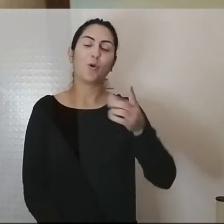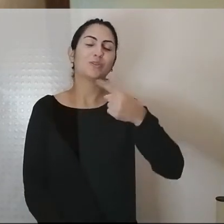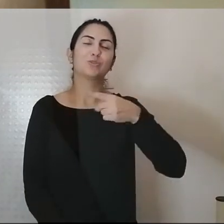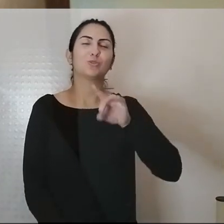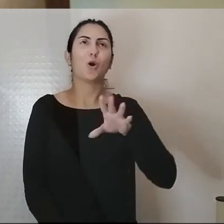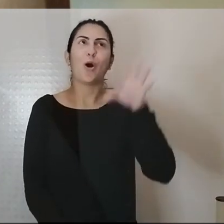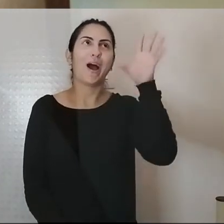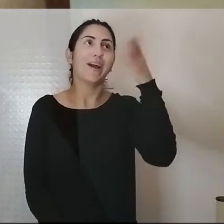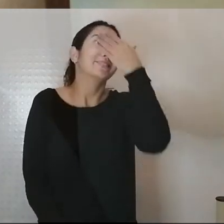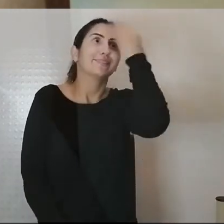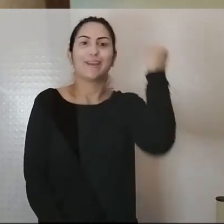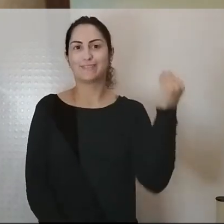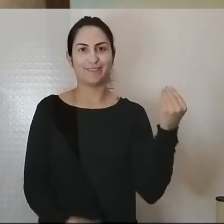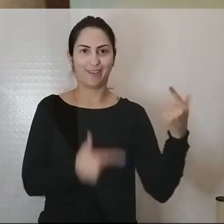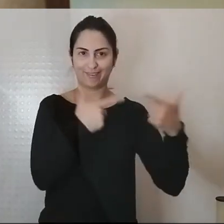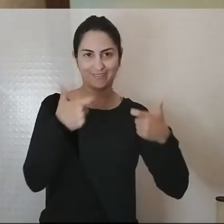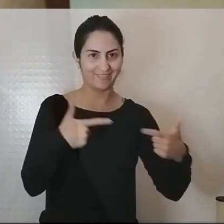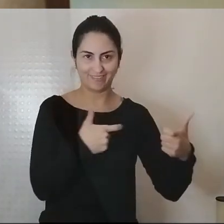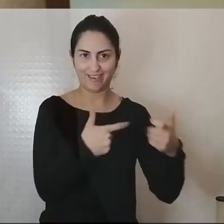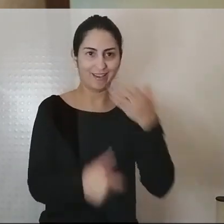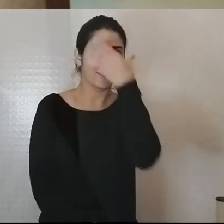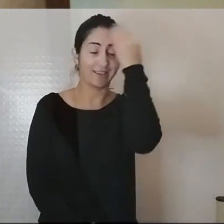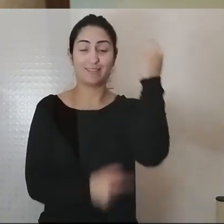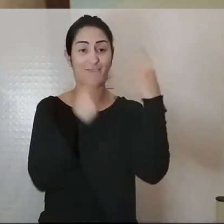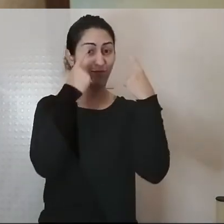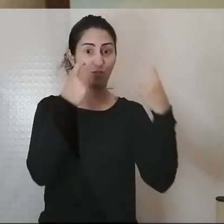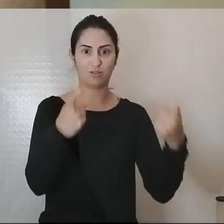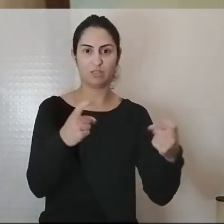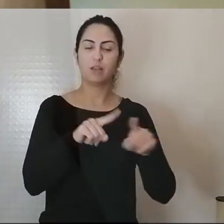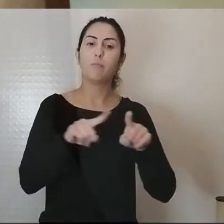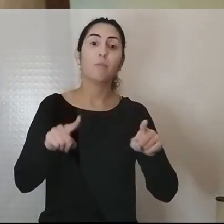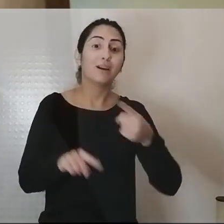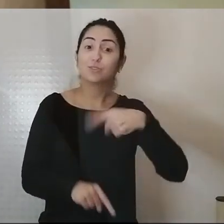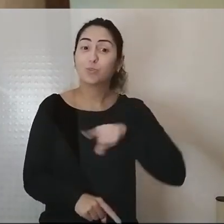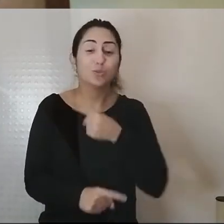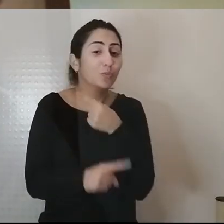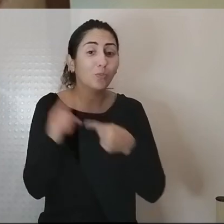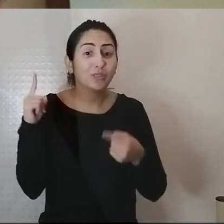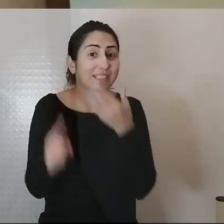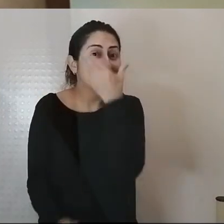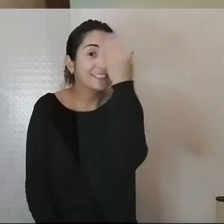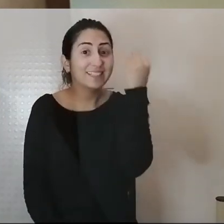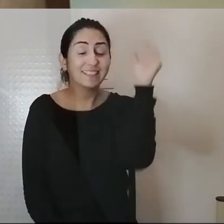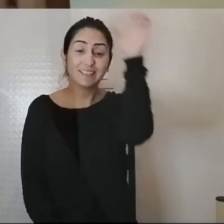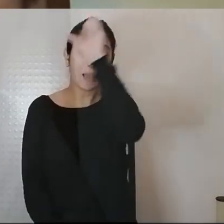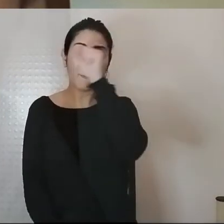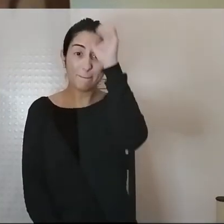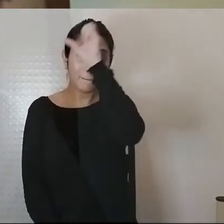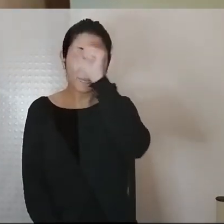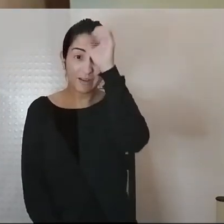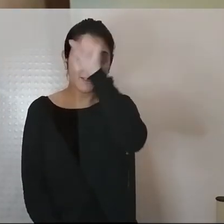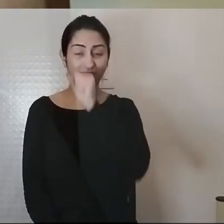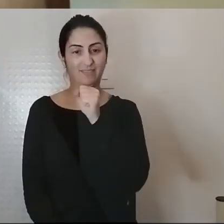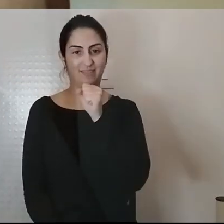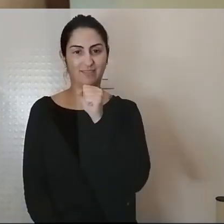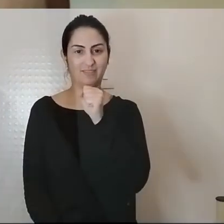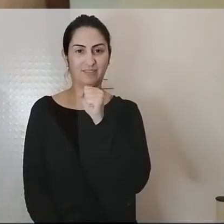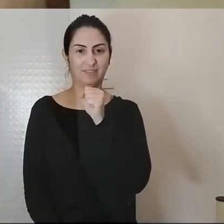terror e as guerras mas também não devemos esquecer de aprender a memorizar